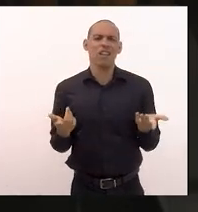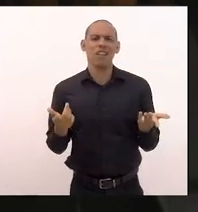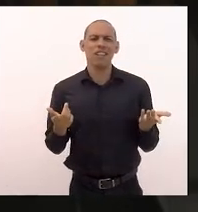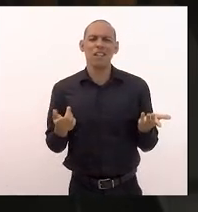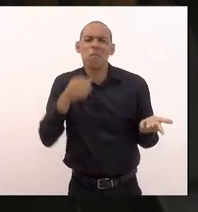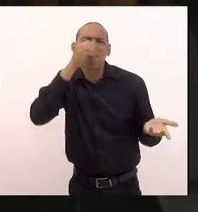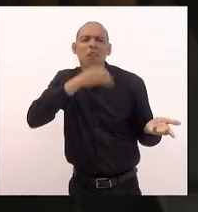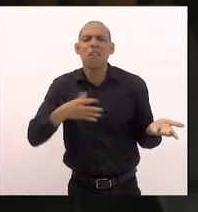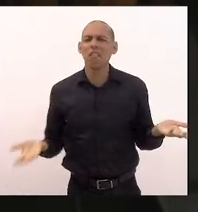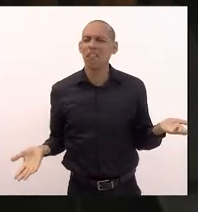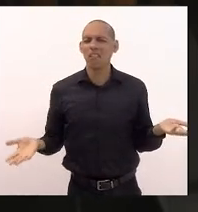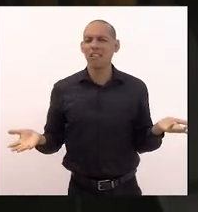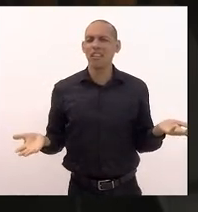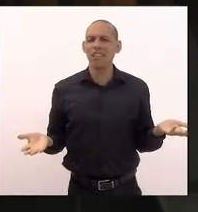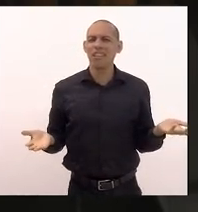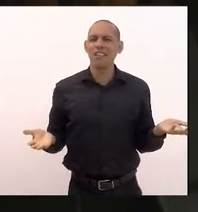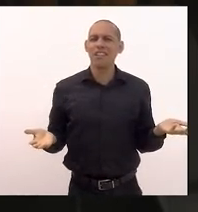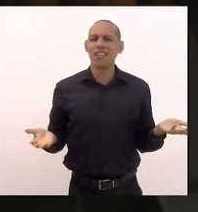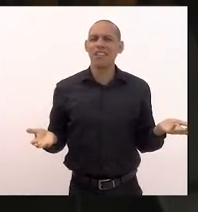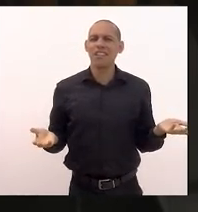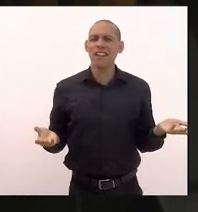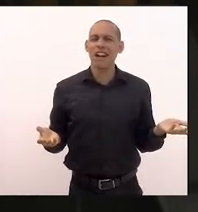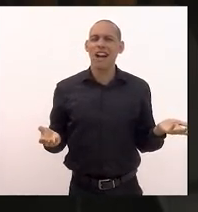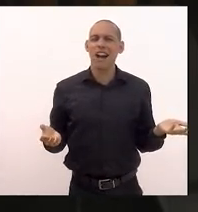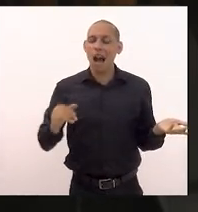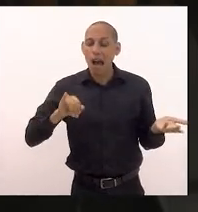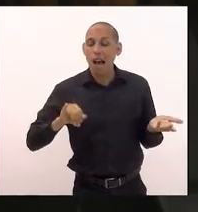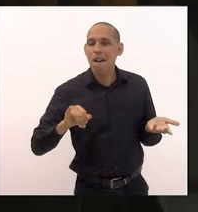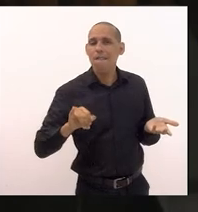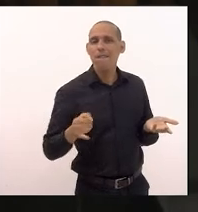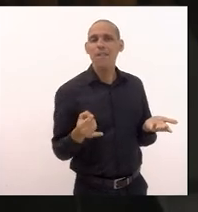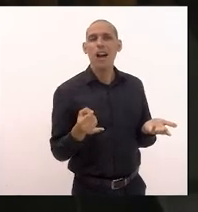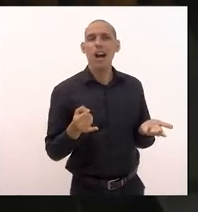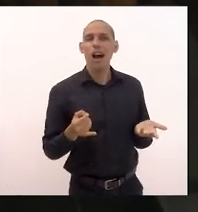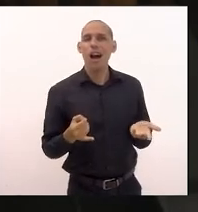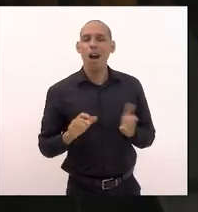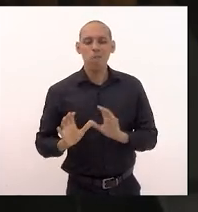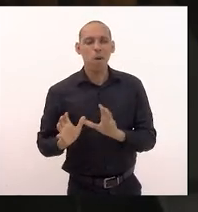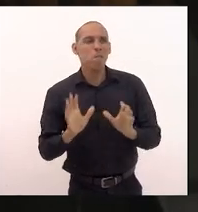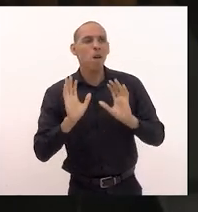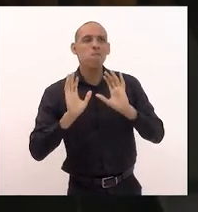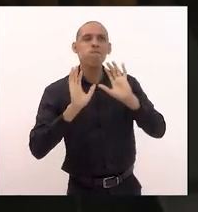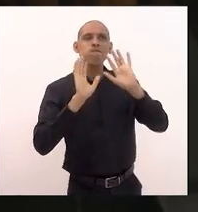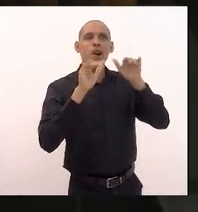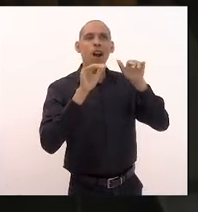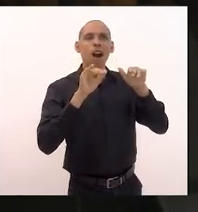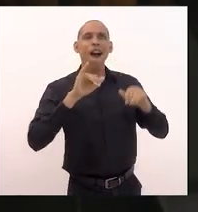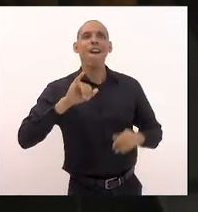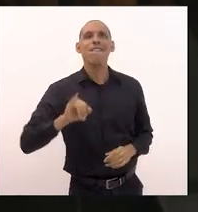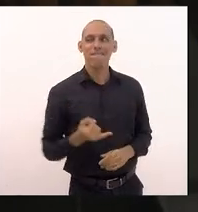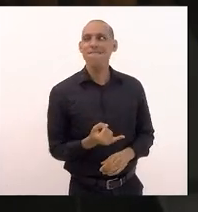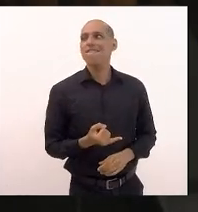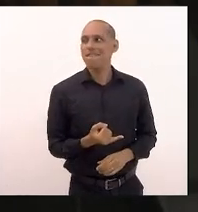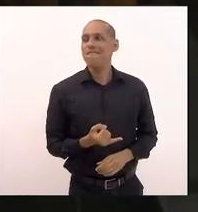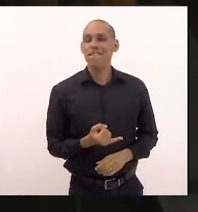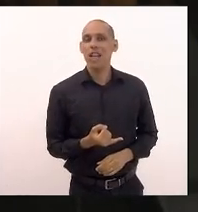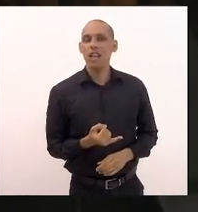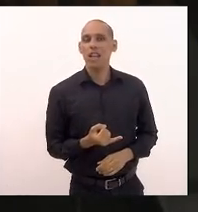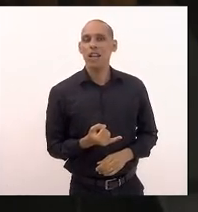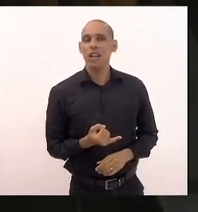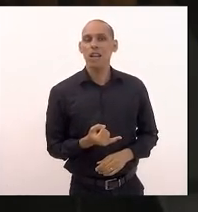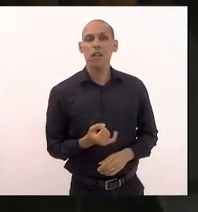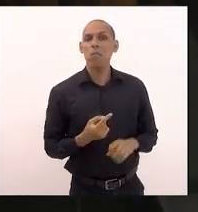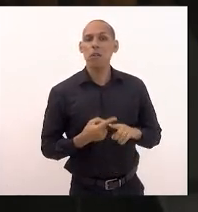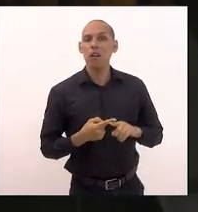jogando a sua bolinha arremessando e fazendo toda uma papagaiada em cima de uma